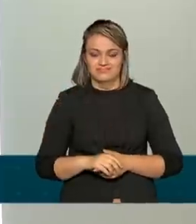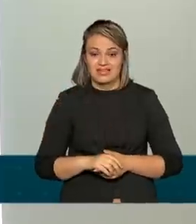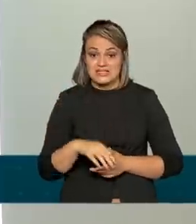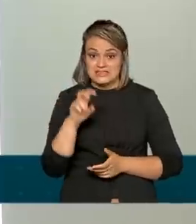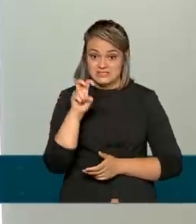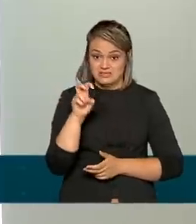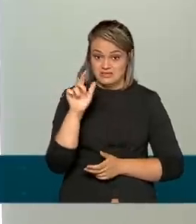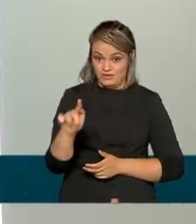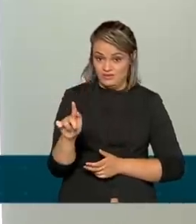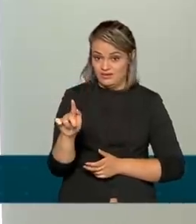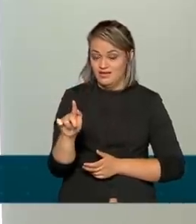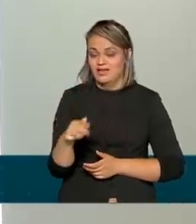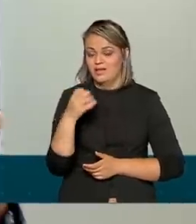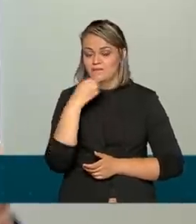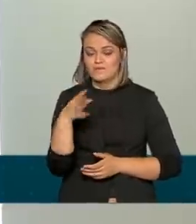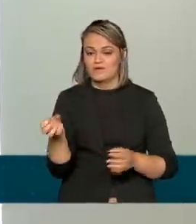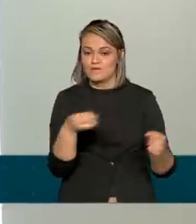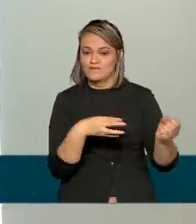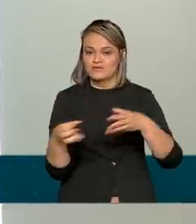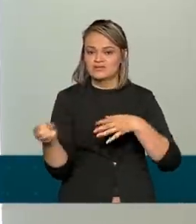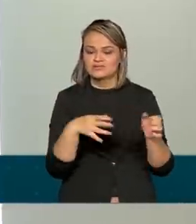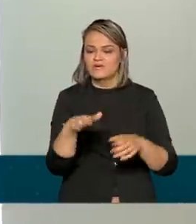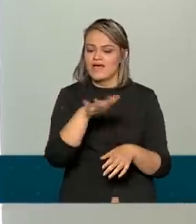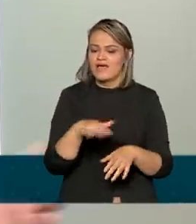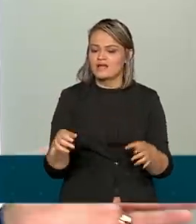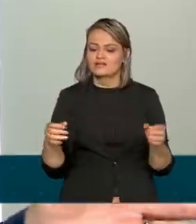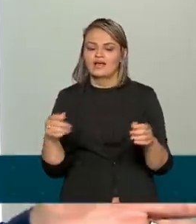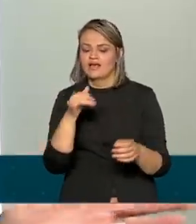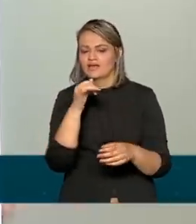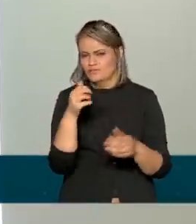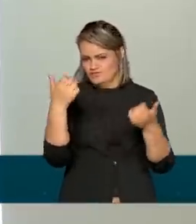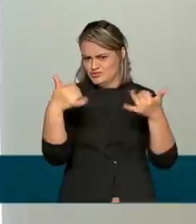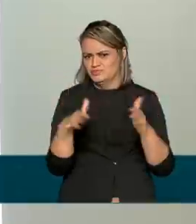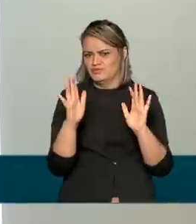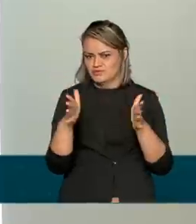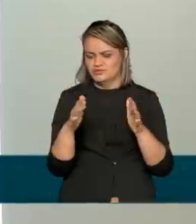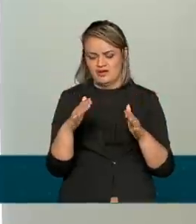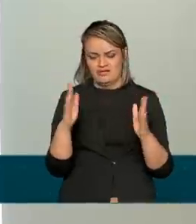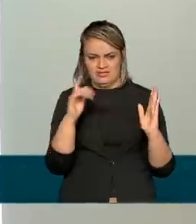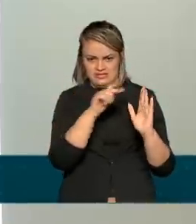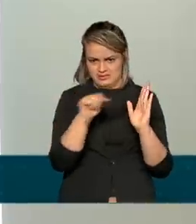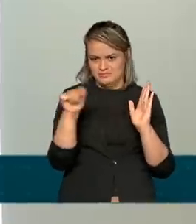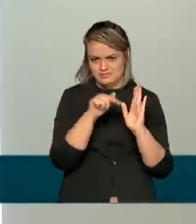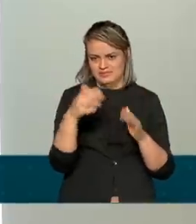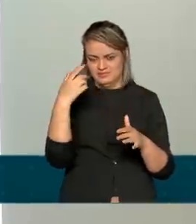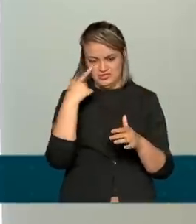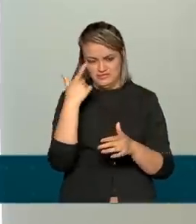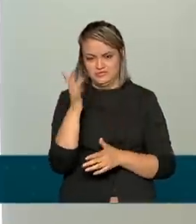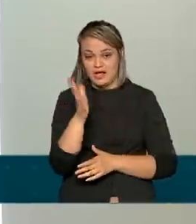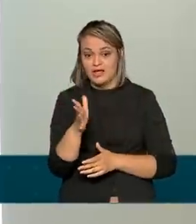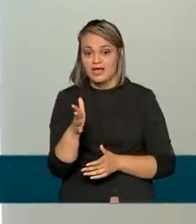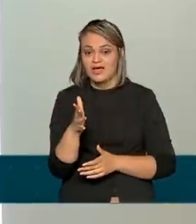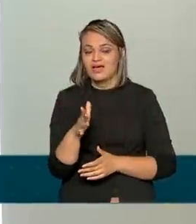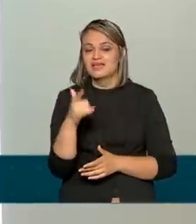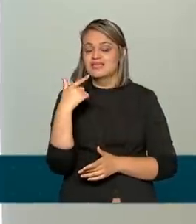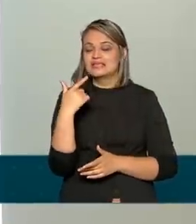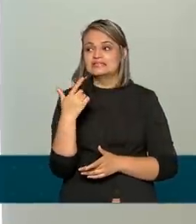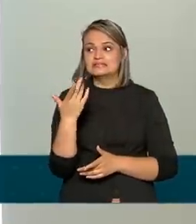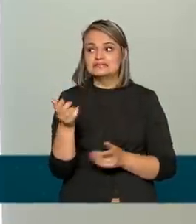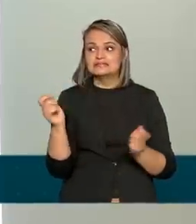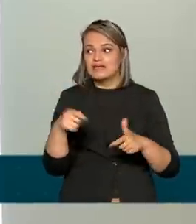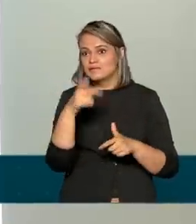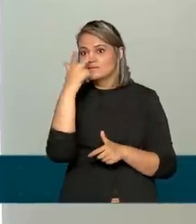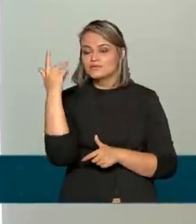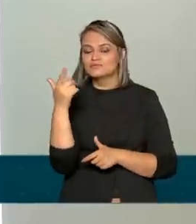5G vai permitir a inovação em várias áreas, como já foi visto ao longo dessa semana, e também permitirá que as